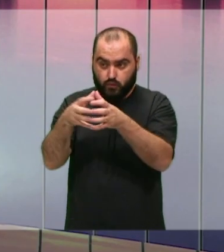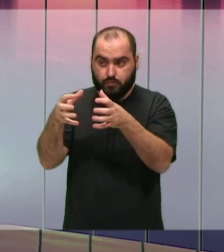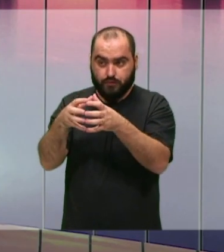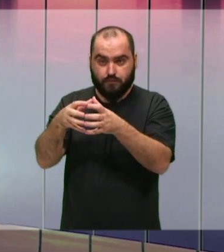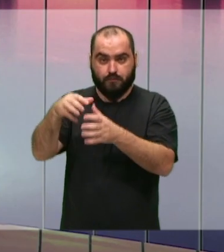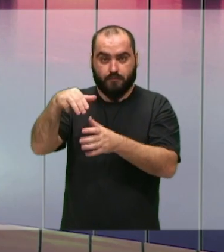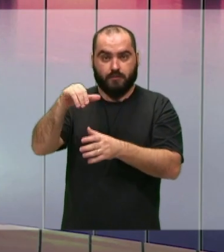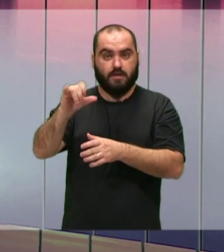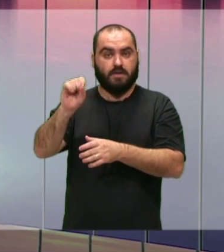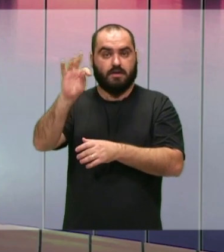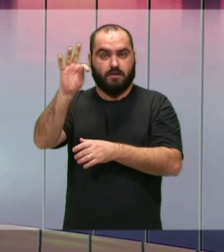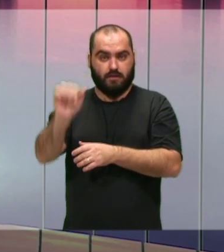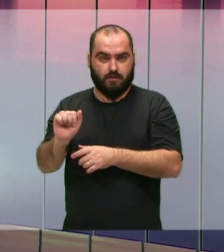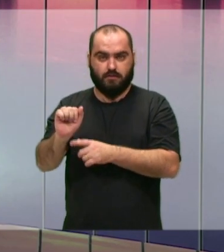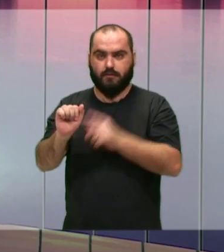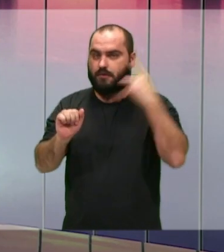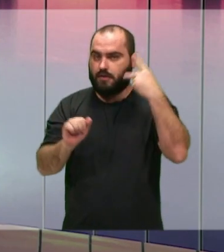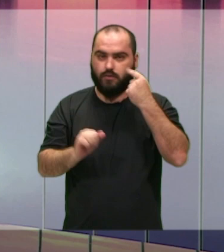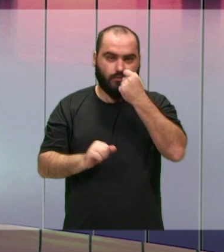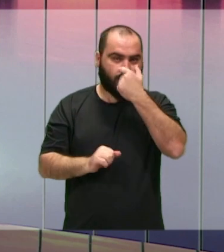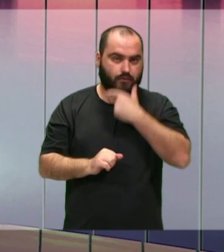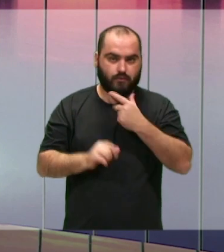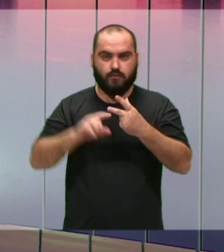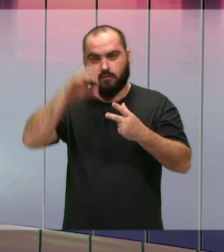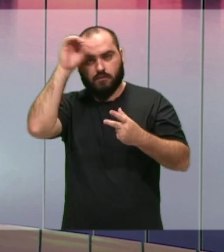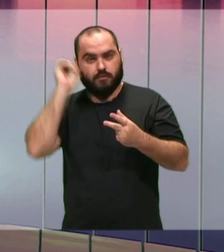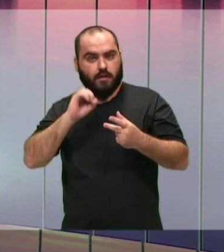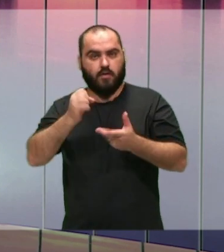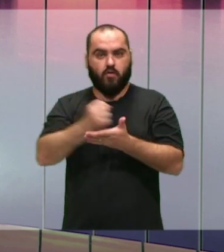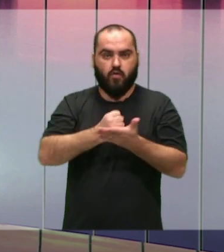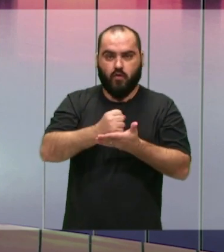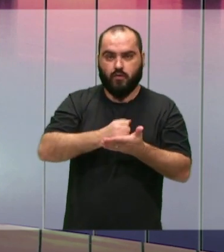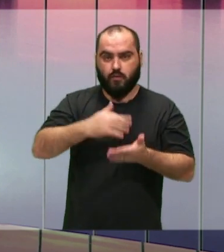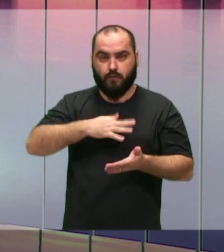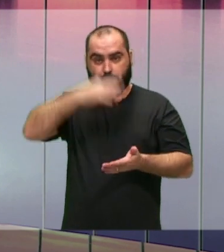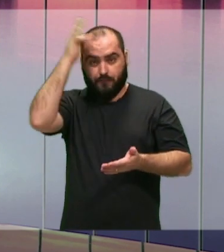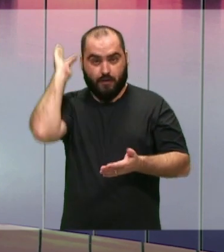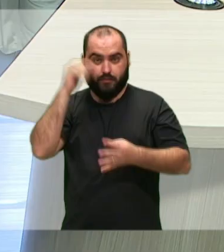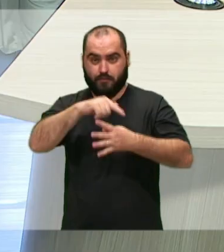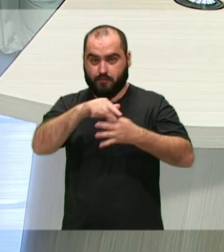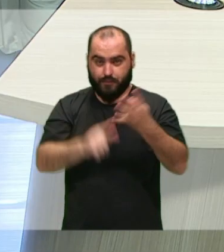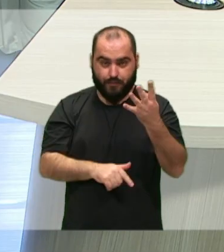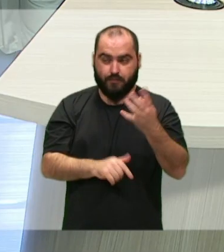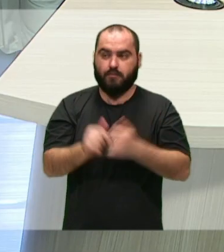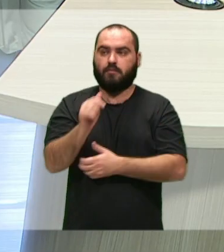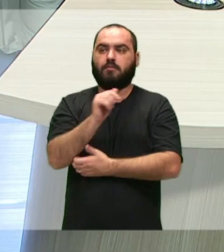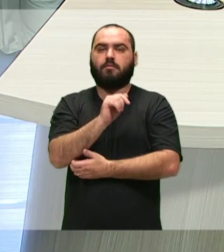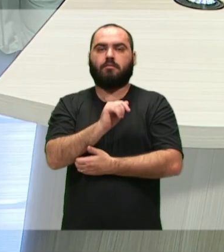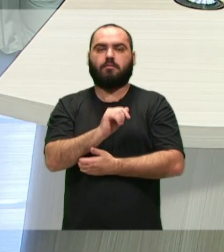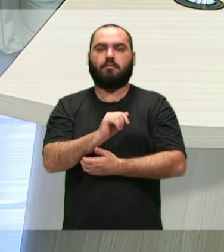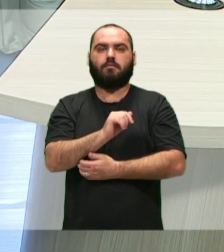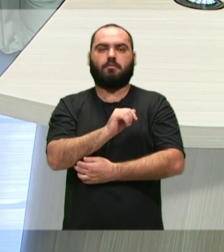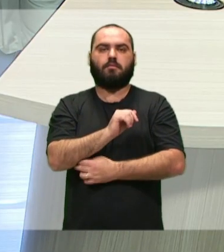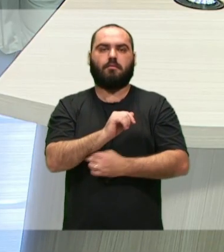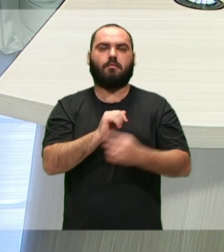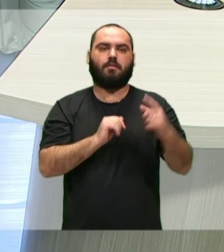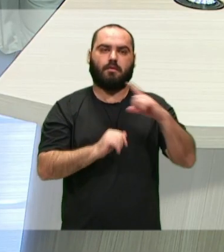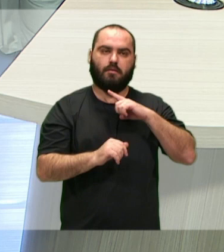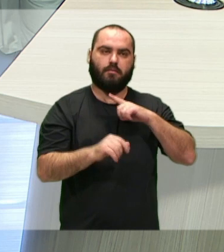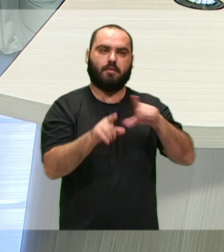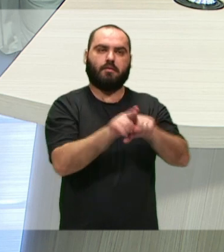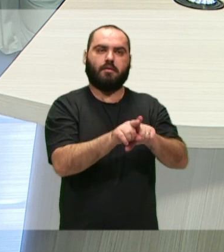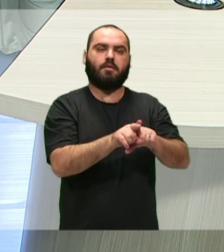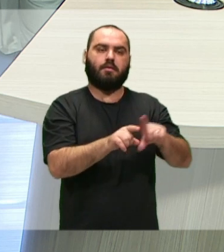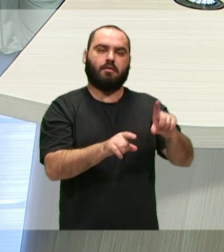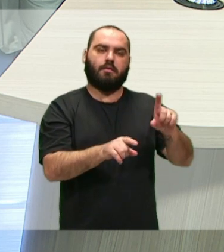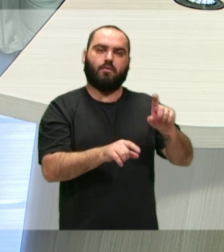integrada pelos vereadores Bruno, Osmar, Otto e Fábio e entidades, representantes de entidades que são do Pequeno Anjo,